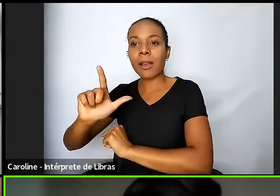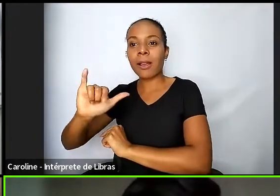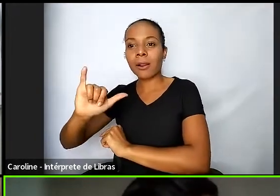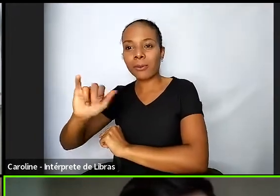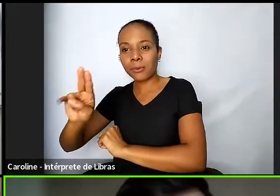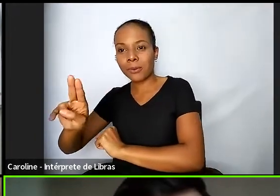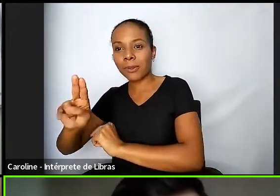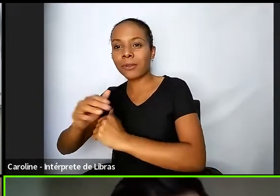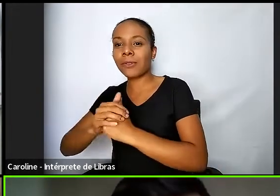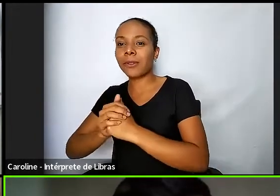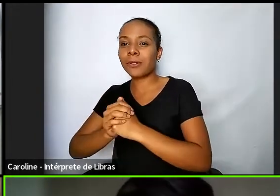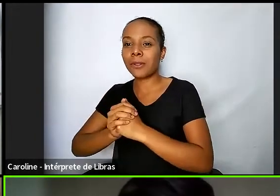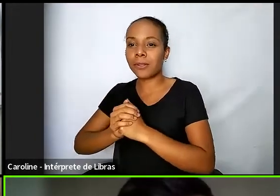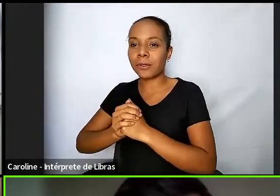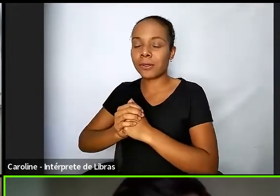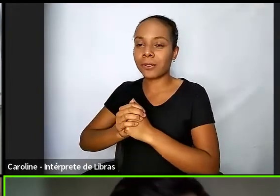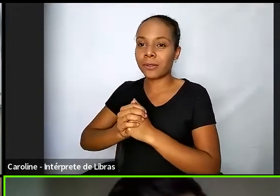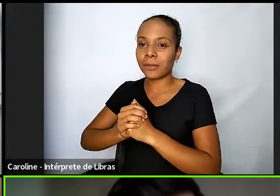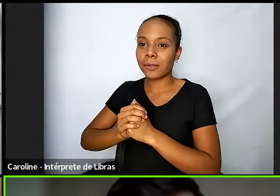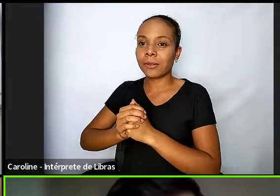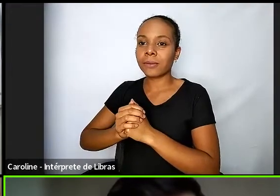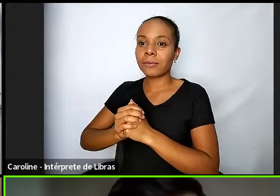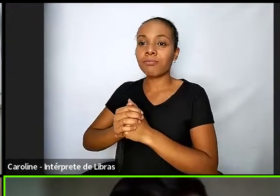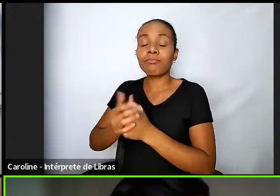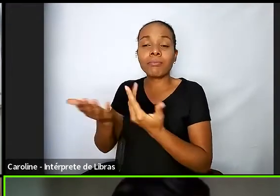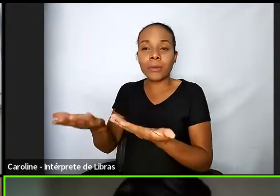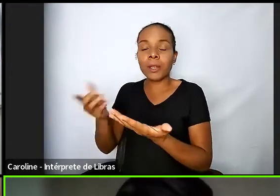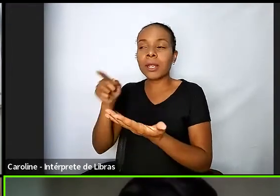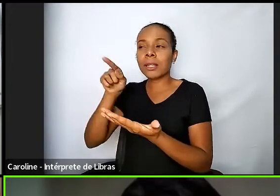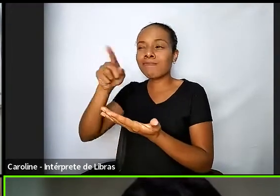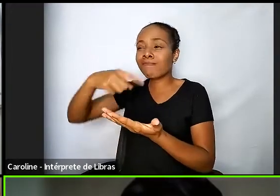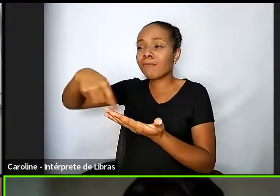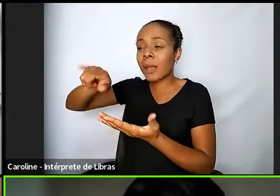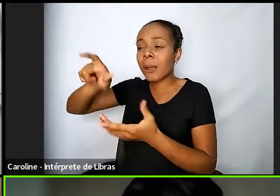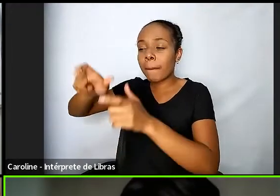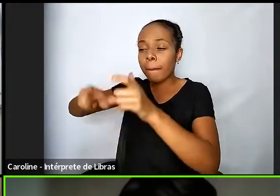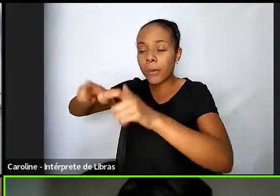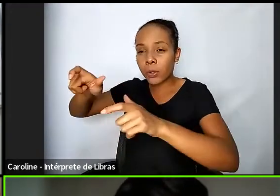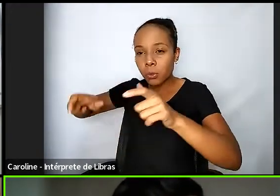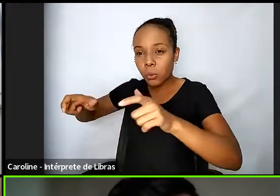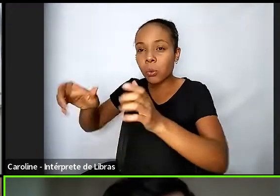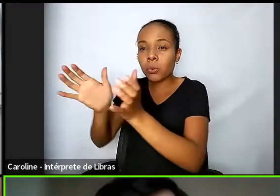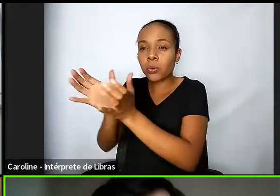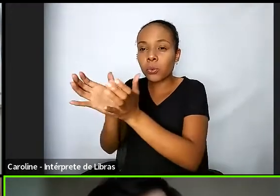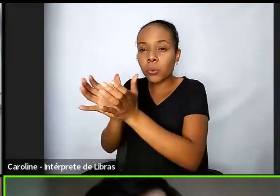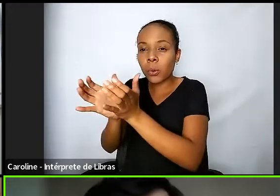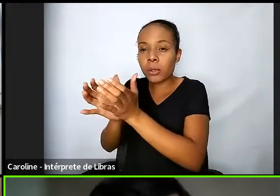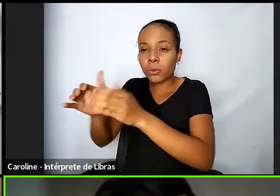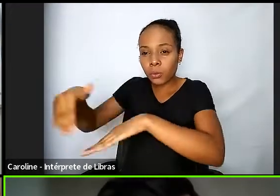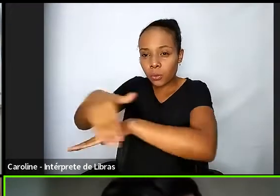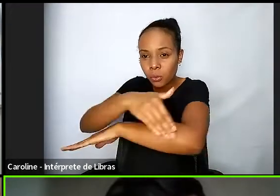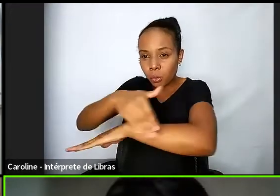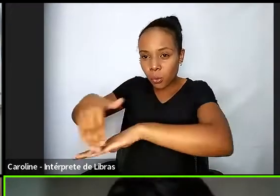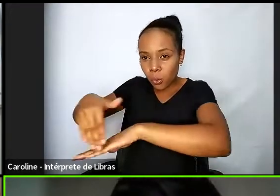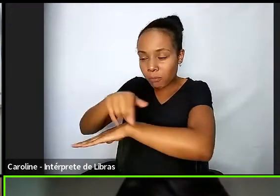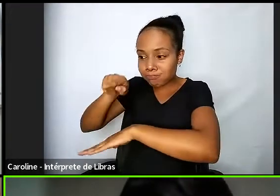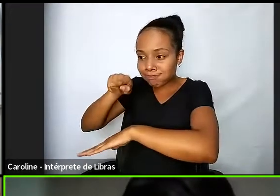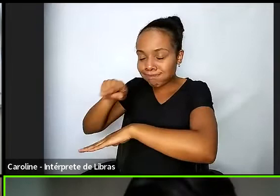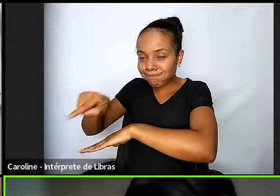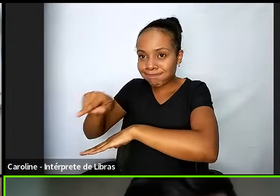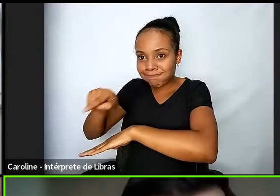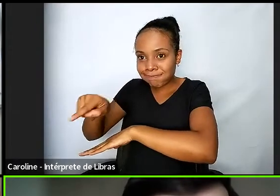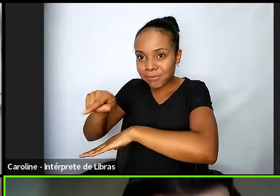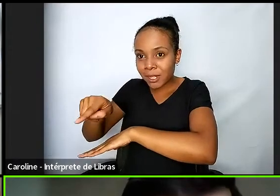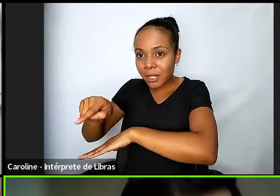e o contingente de pessoas em situação de rua não somente na cidade de Los Angeles mas em todo o país